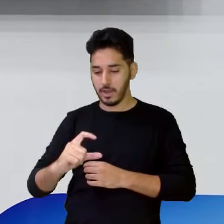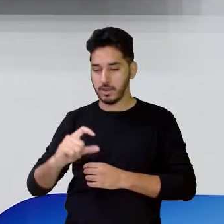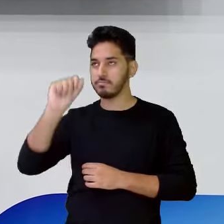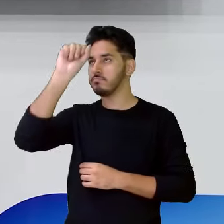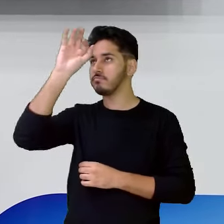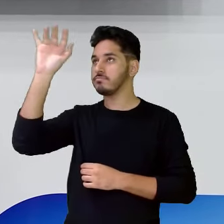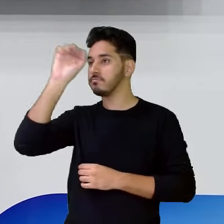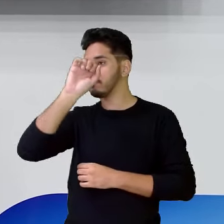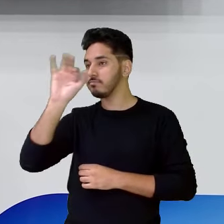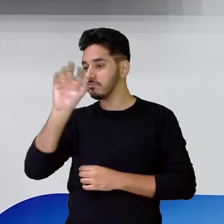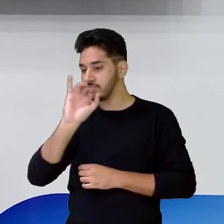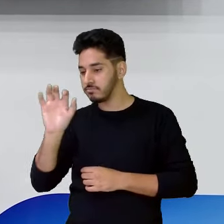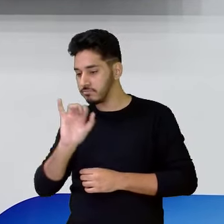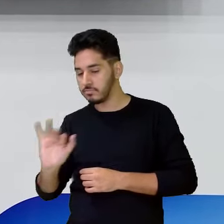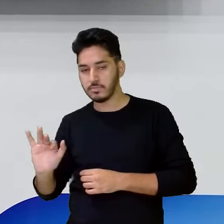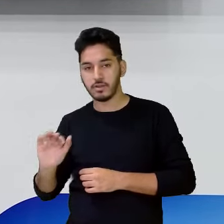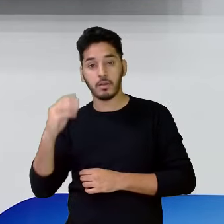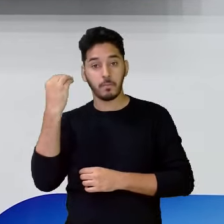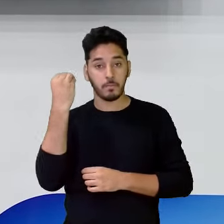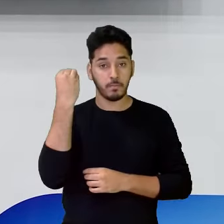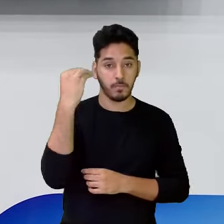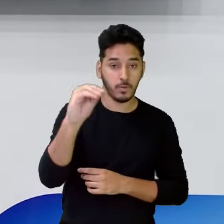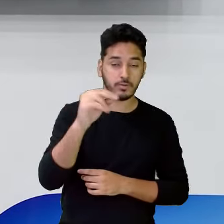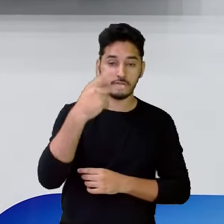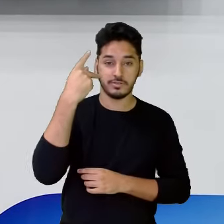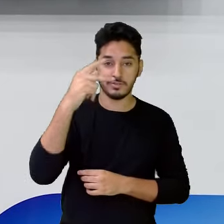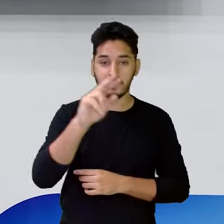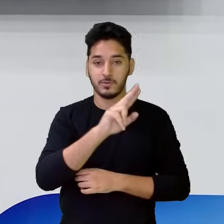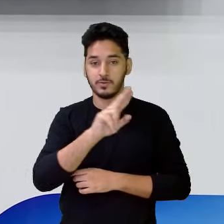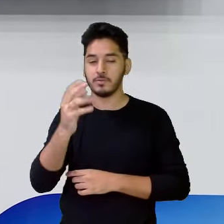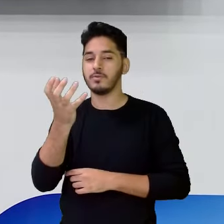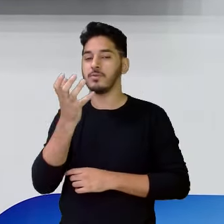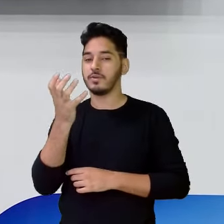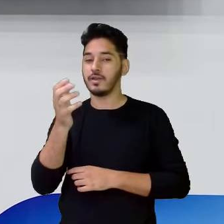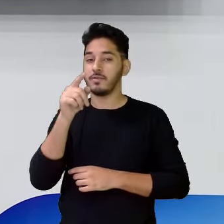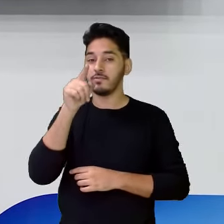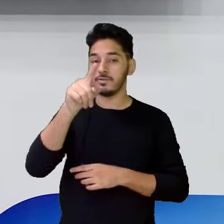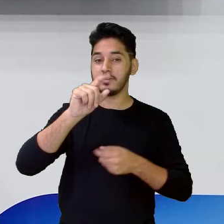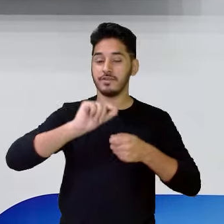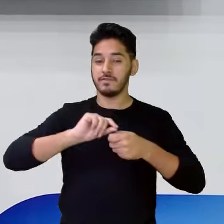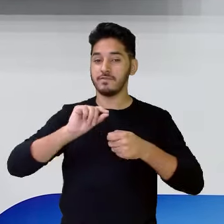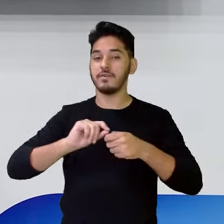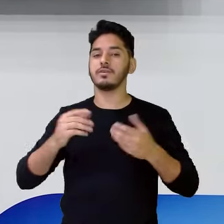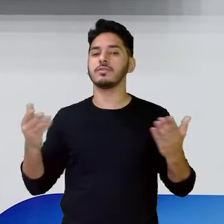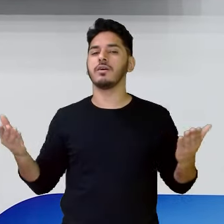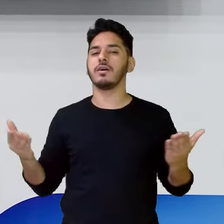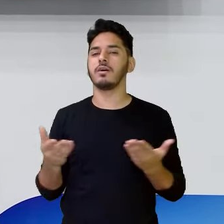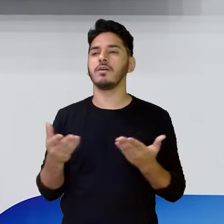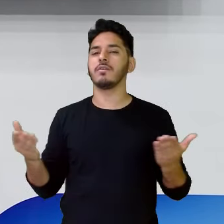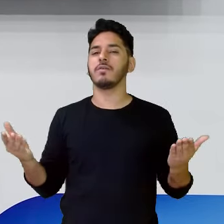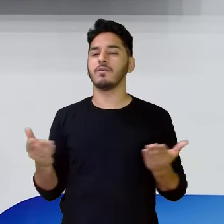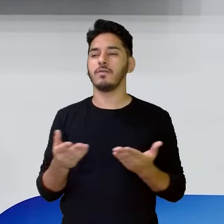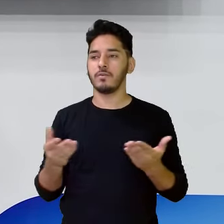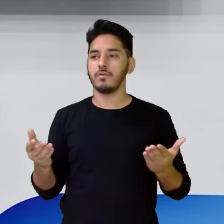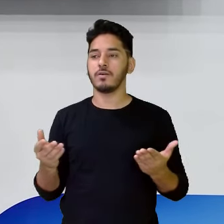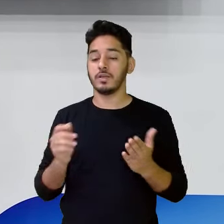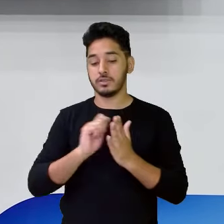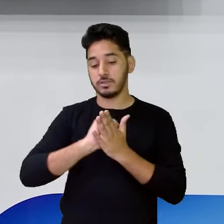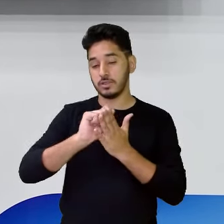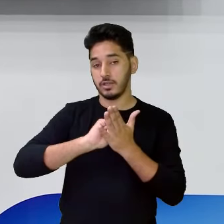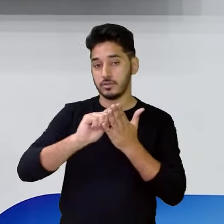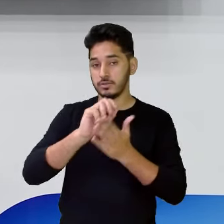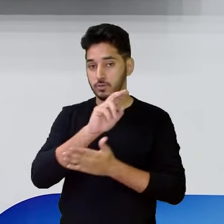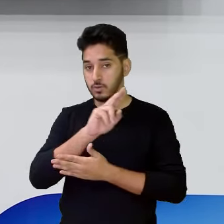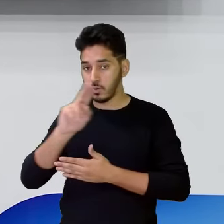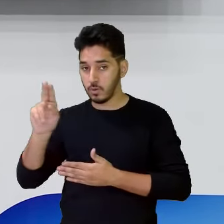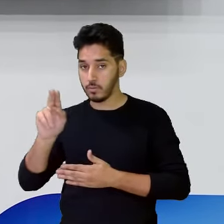acróstico? Coloca aí o seu nome. Que eu quero ver você fazer isso agora com o seu nome. Escreve seu nome